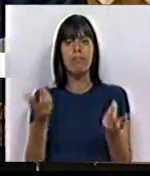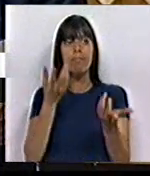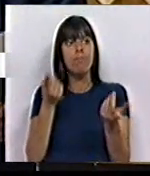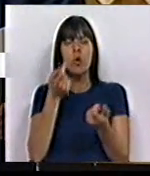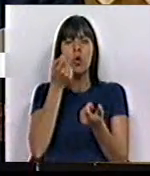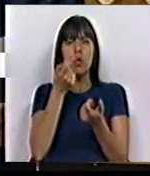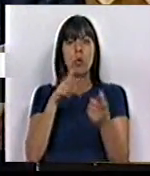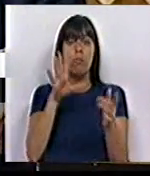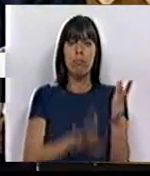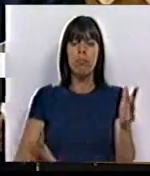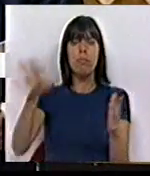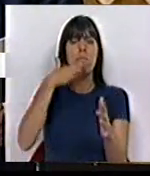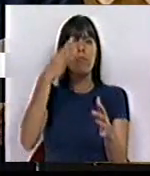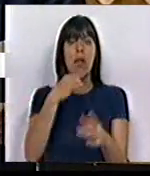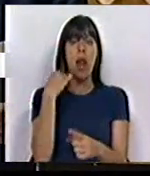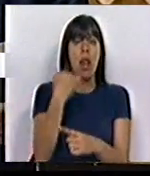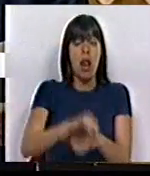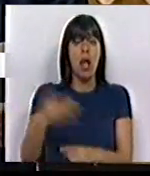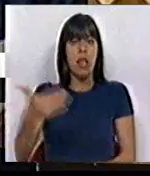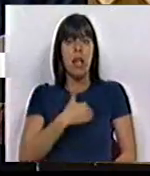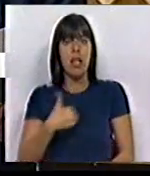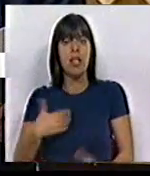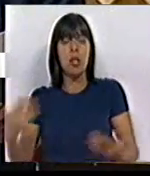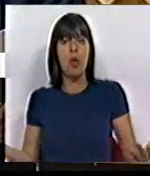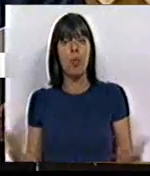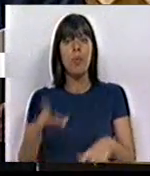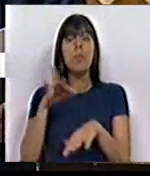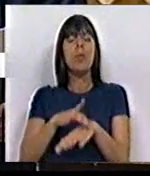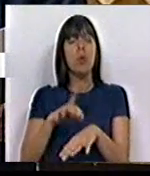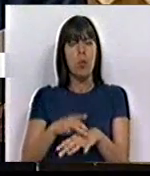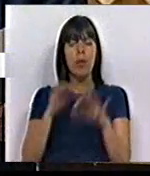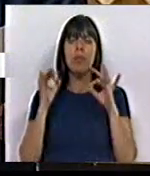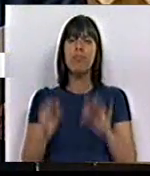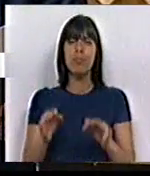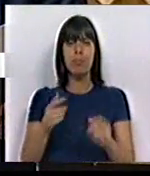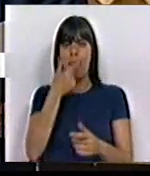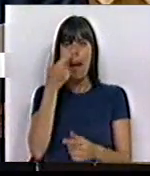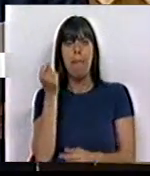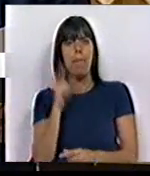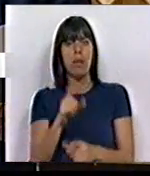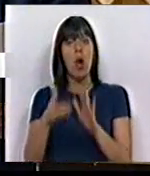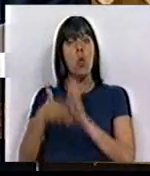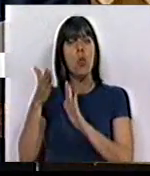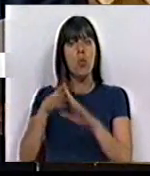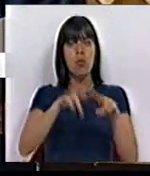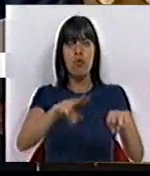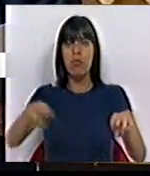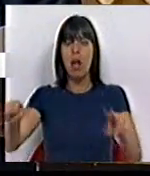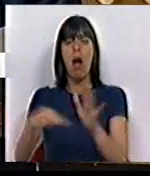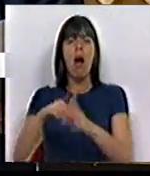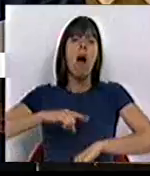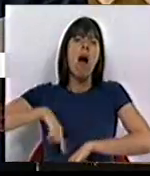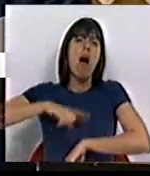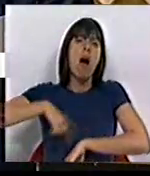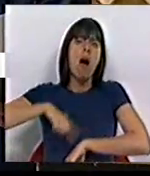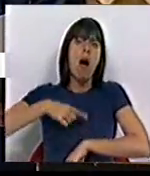um pouco por todo o país, negando o direito à saúde, com os doentes autenticamente abandonados nas urgências, esperando